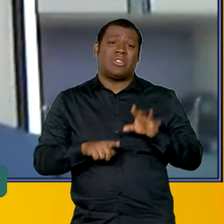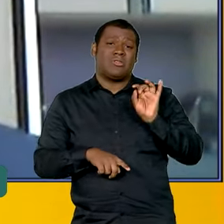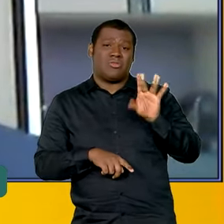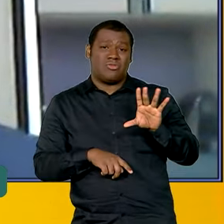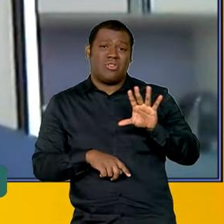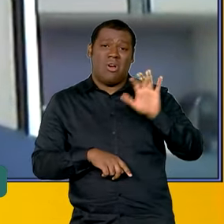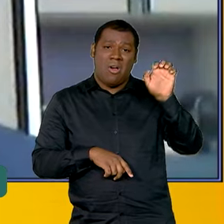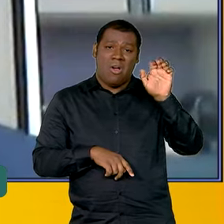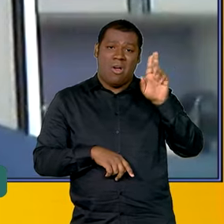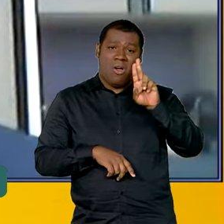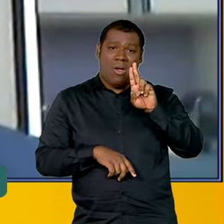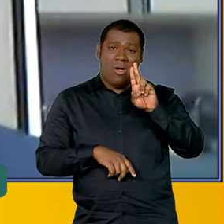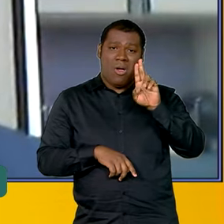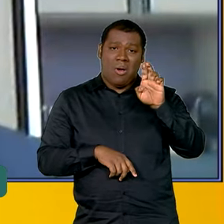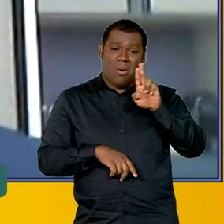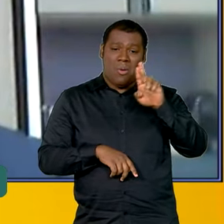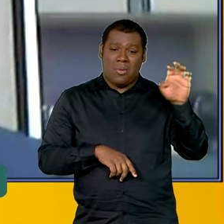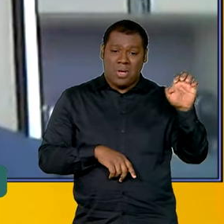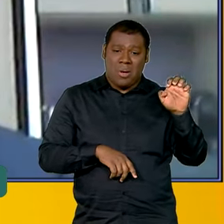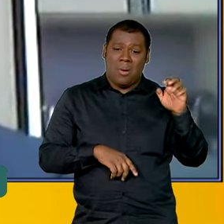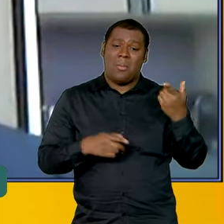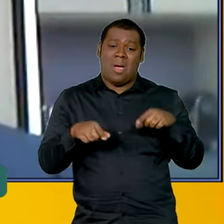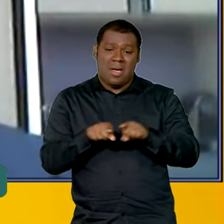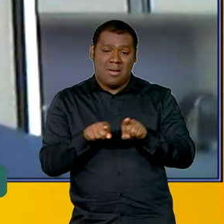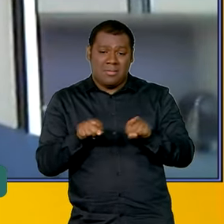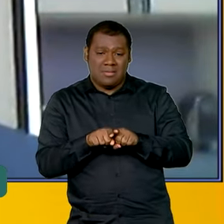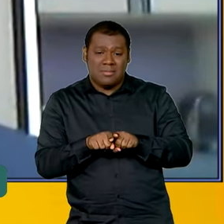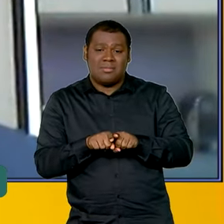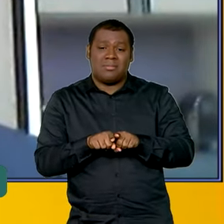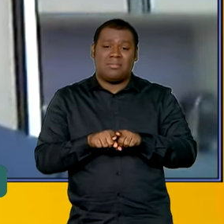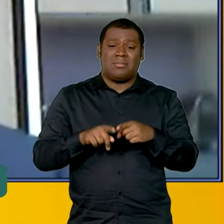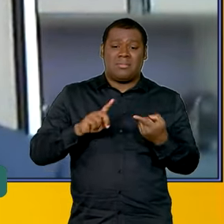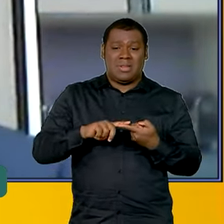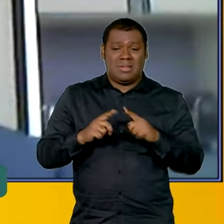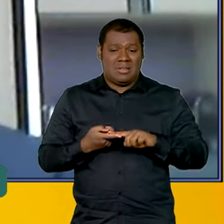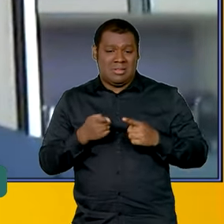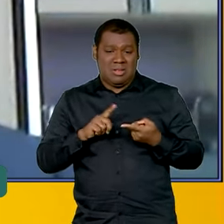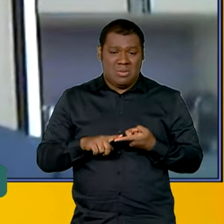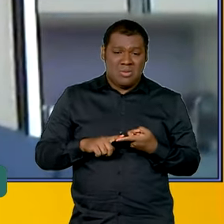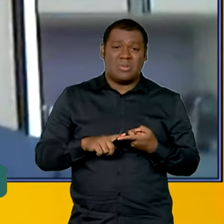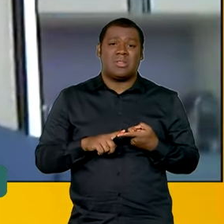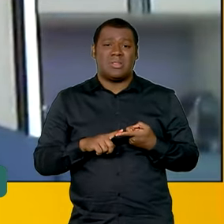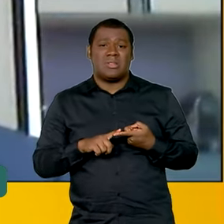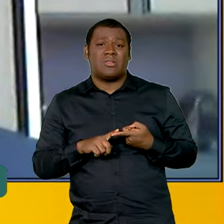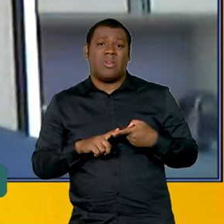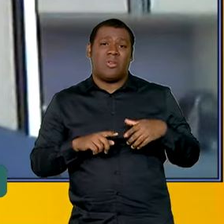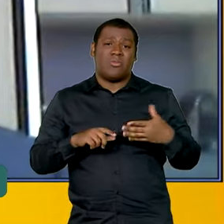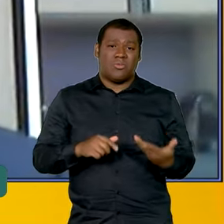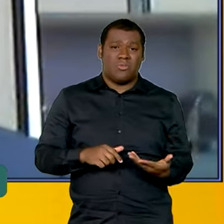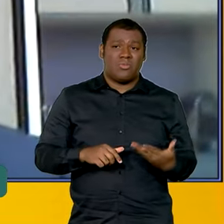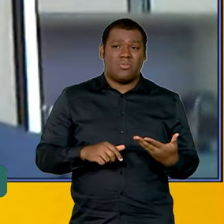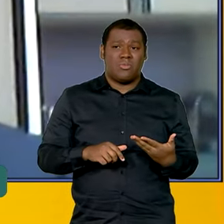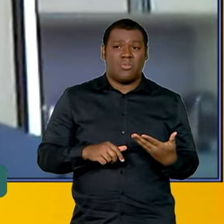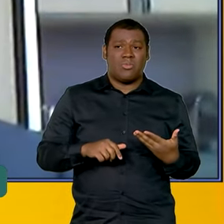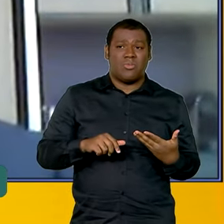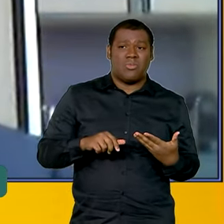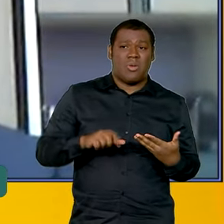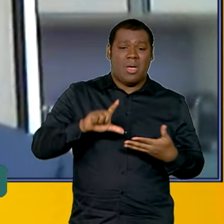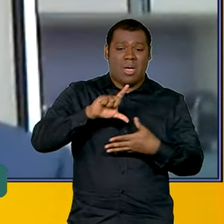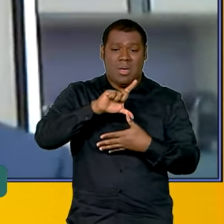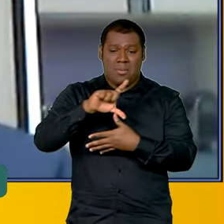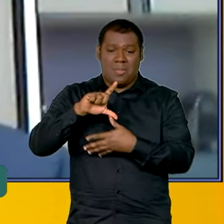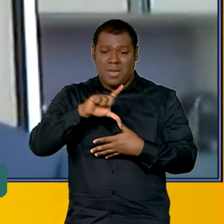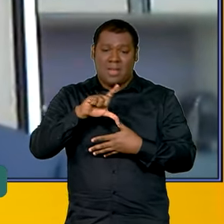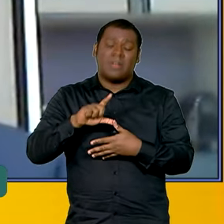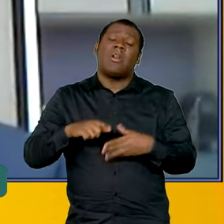Lula, desde o primeiro mandato, que se começa a reconstruir essa possibilidade de uma integração efetiva das